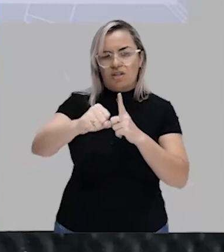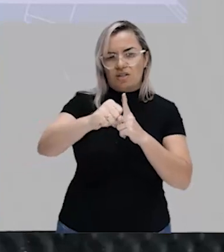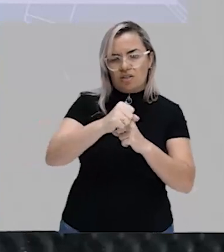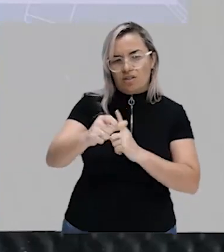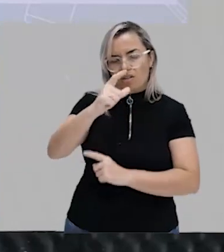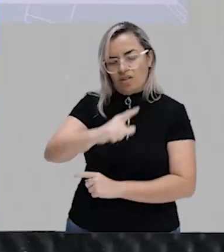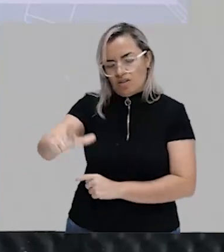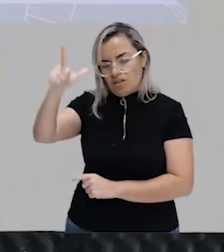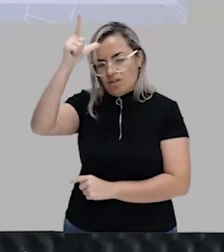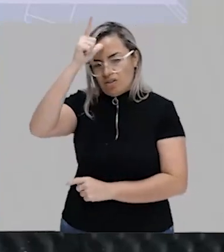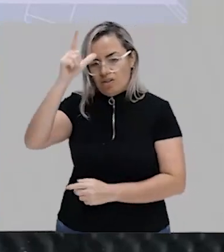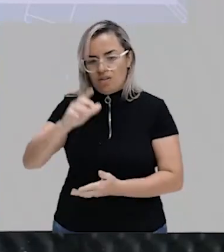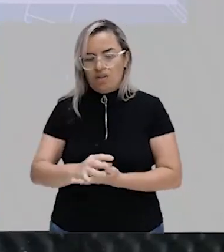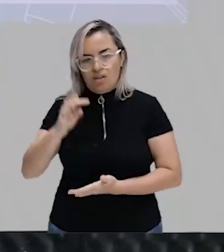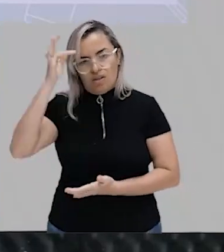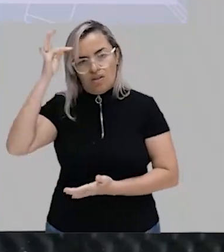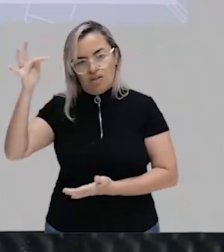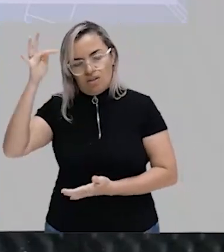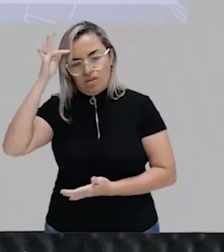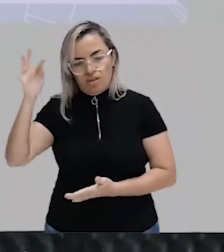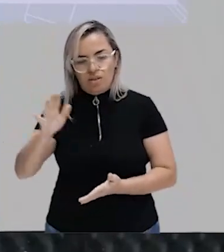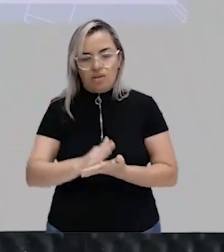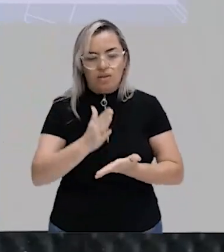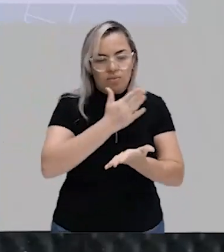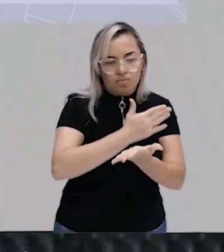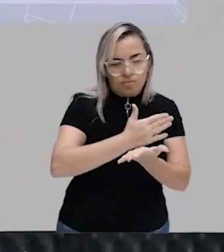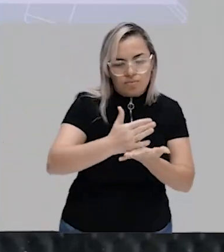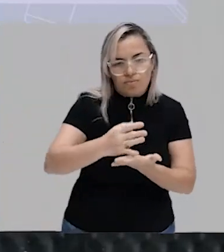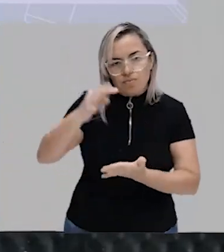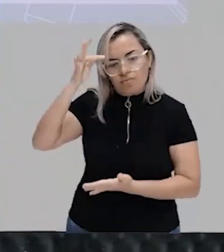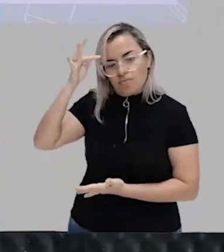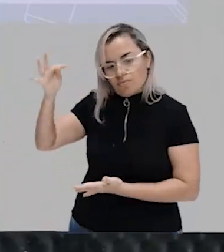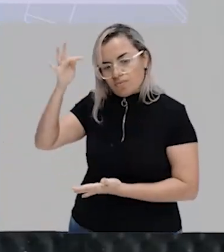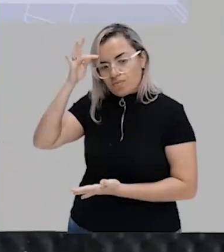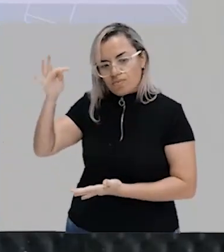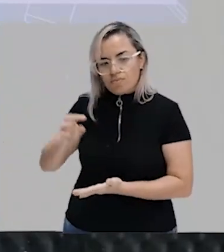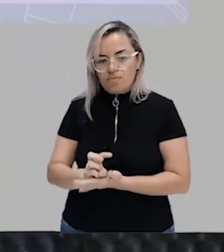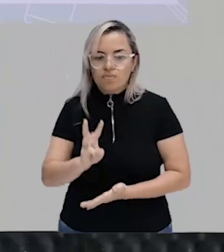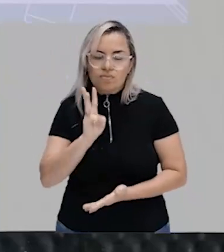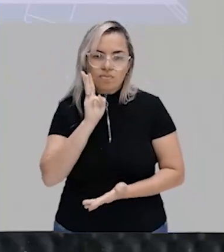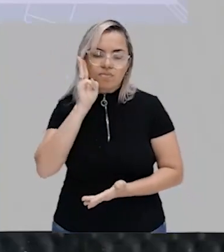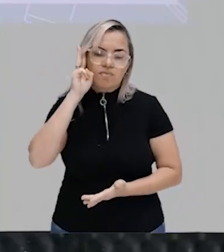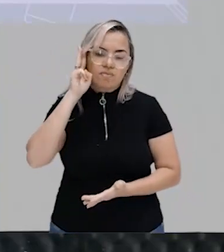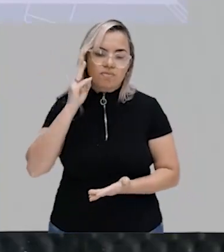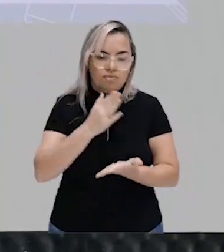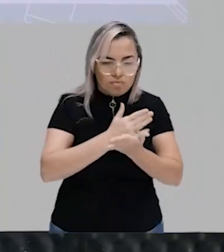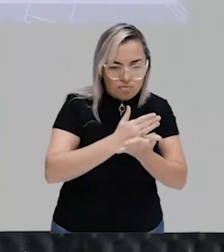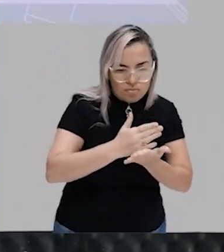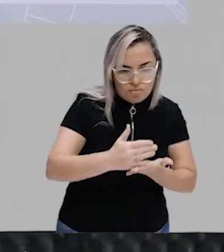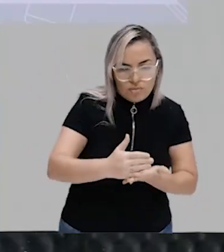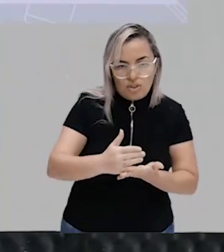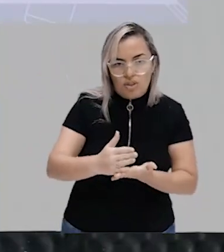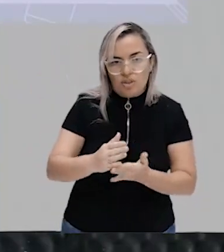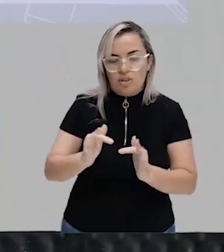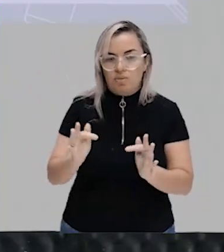Marx são teóricos alemães. A gente vai começar com a teoria do Marx e vai finalizar com a do Marx Weber. Segundo Karl Marx,